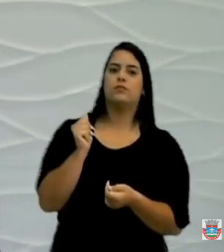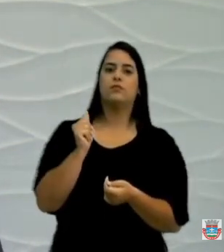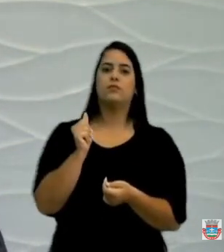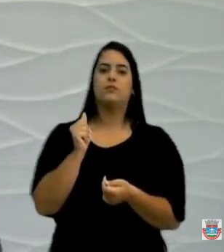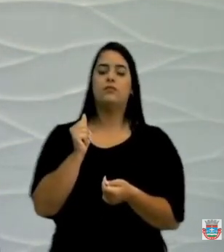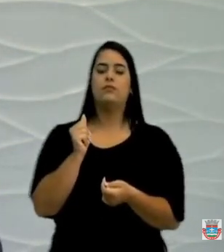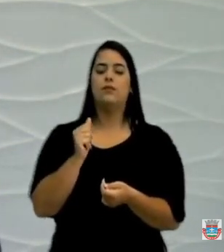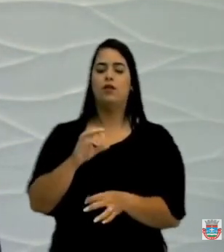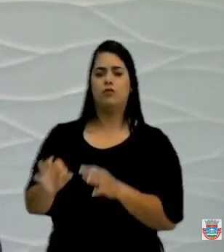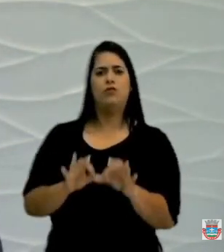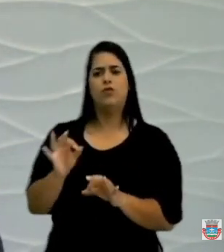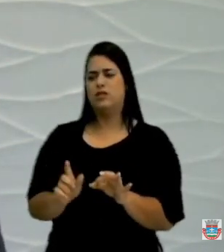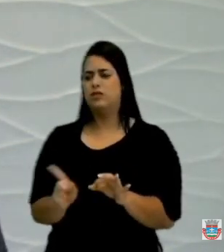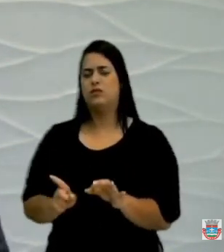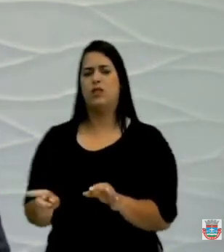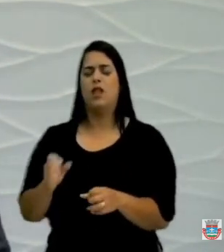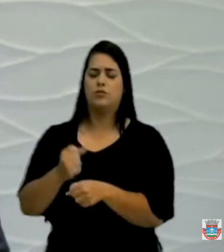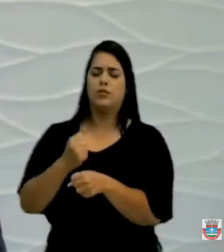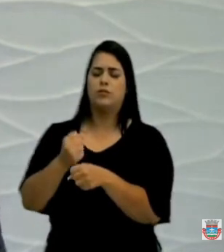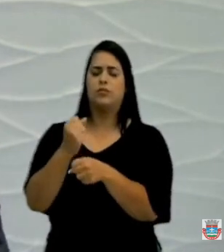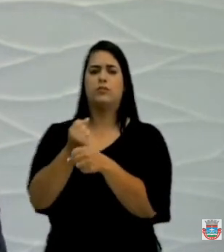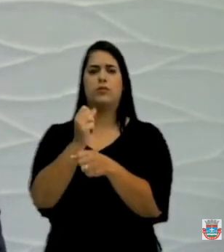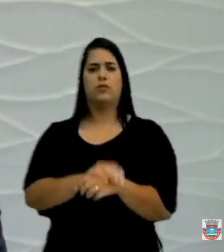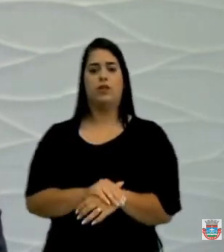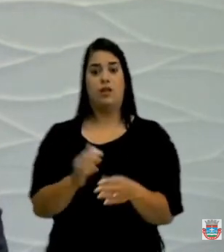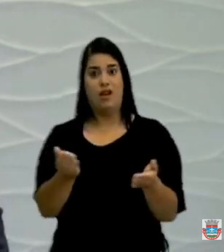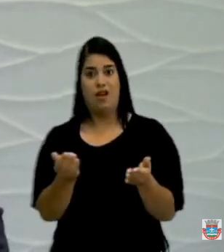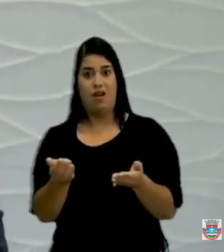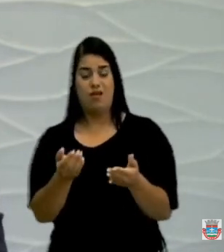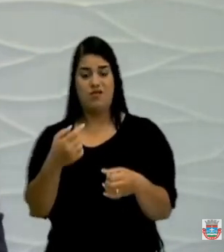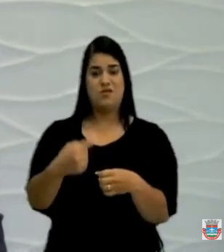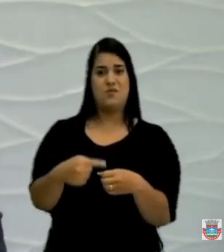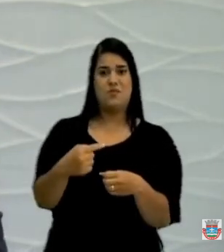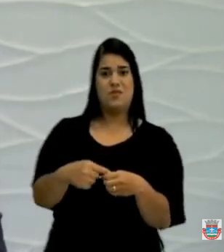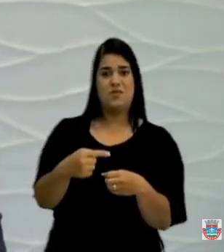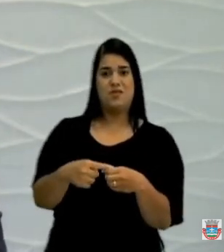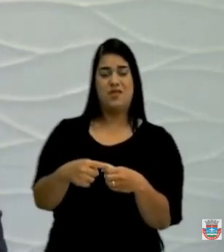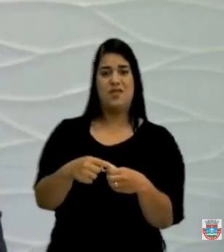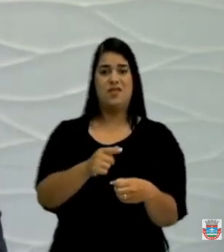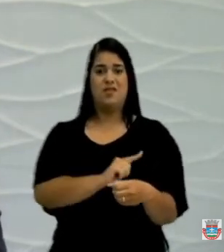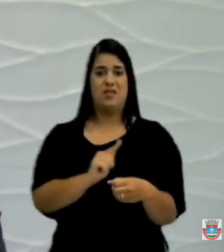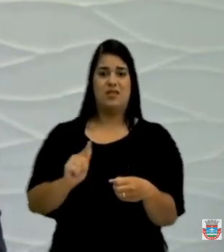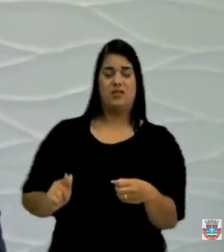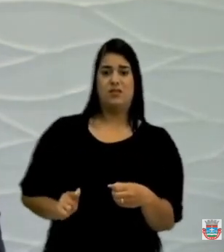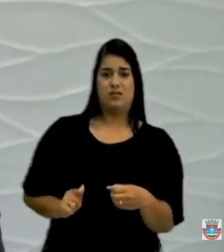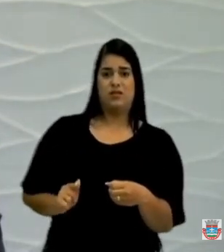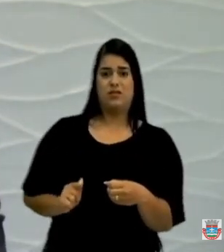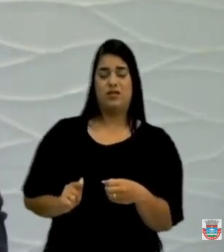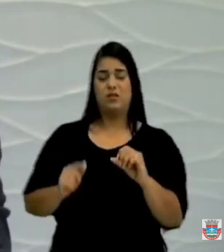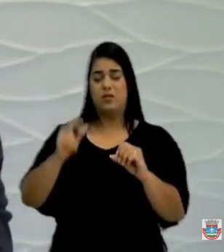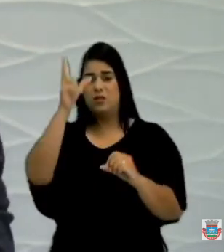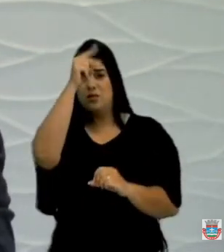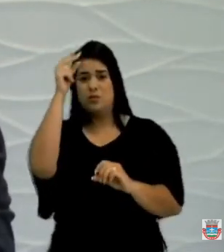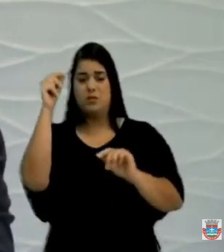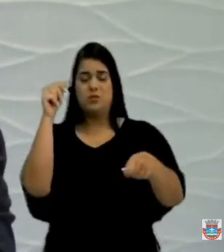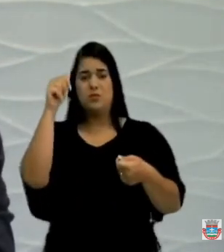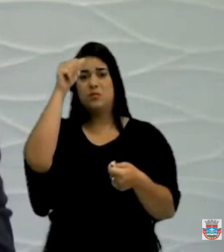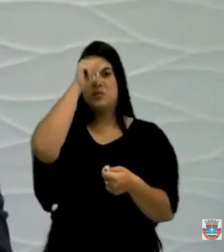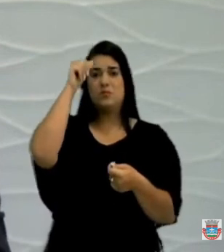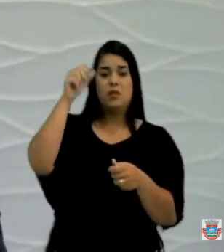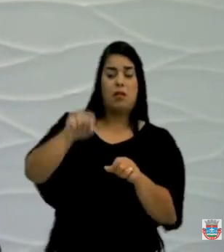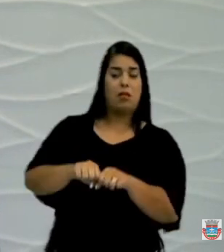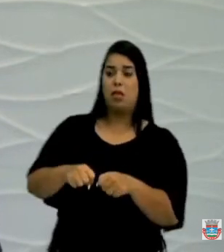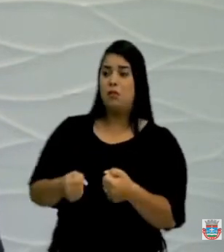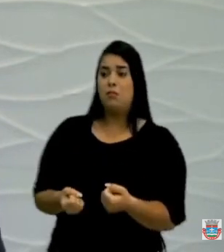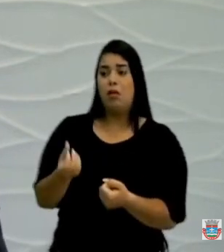instalou a bomba e ficou para o município, na gestão do prefeito Alexandre Batitete, esteja quebrado ou não esteja,